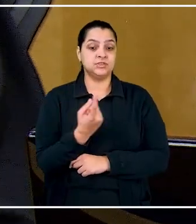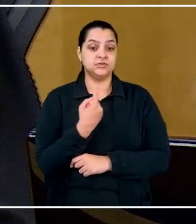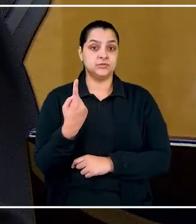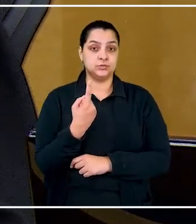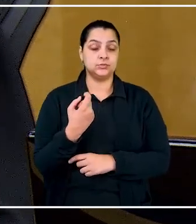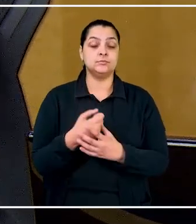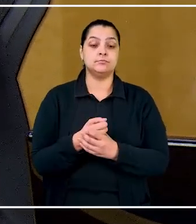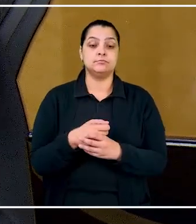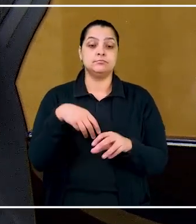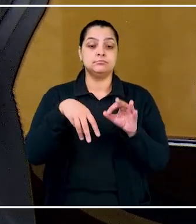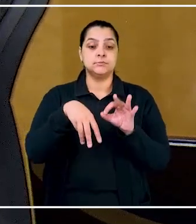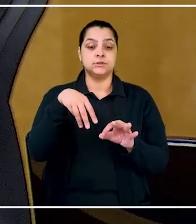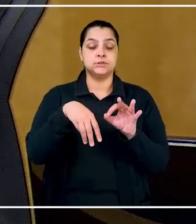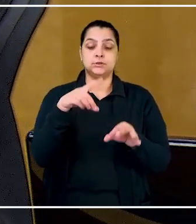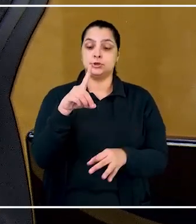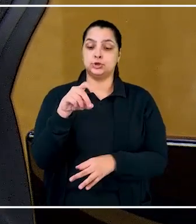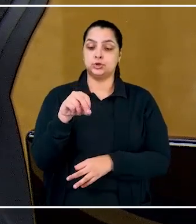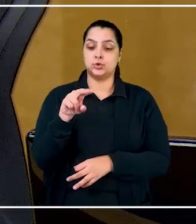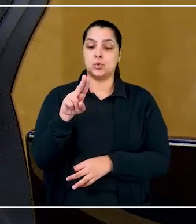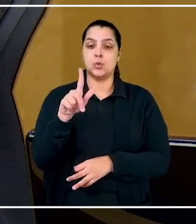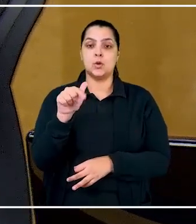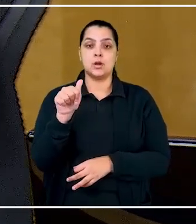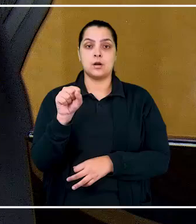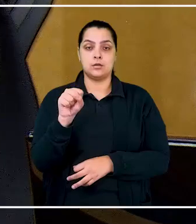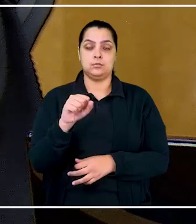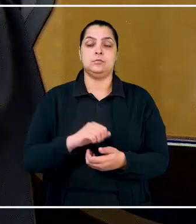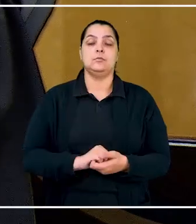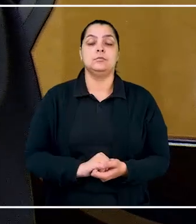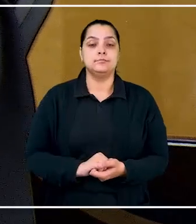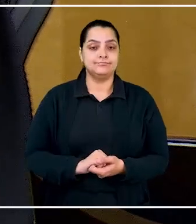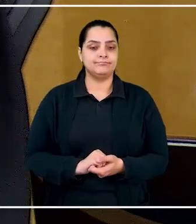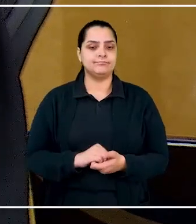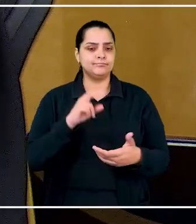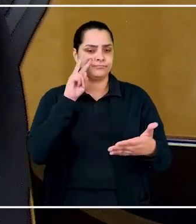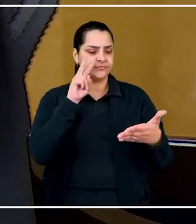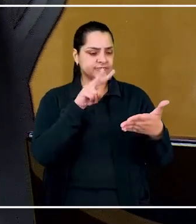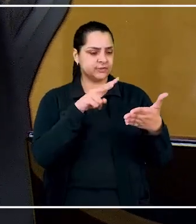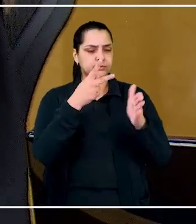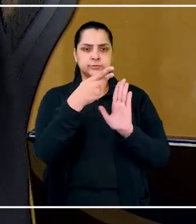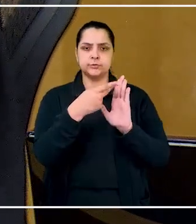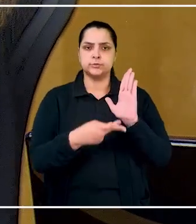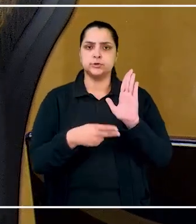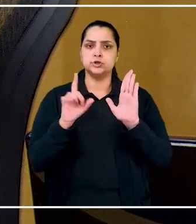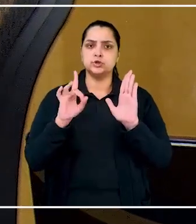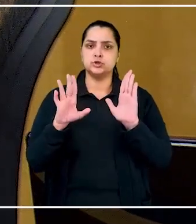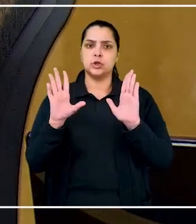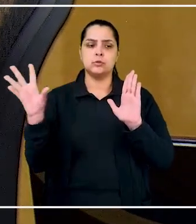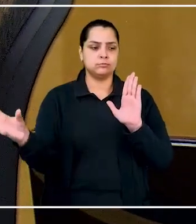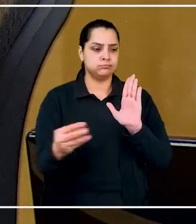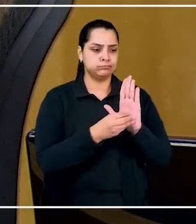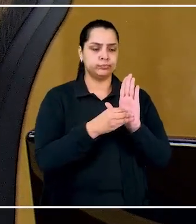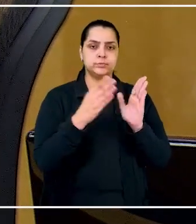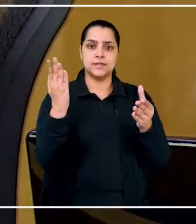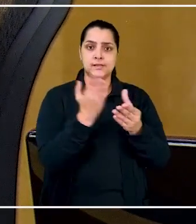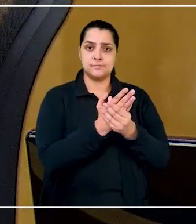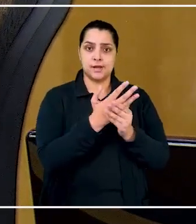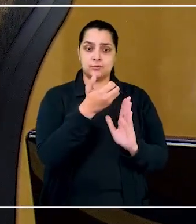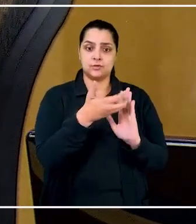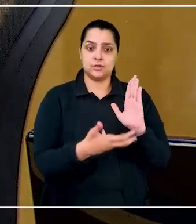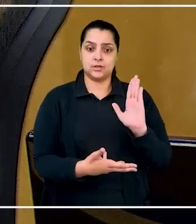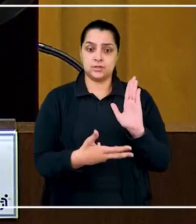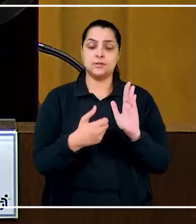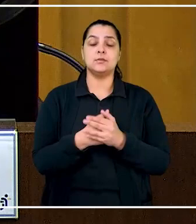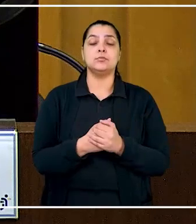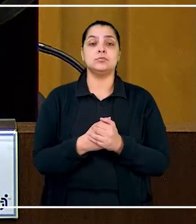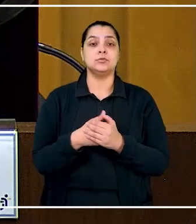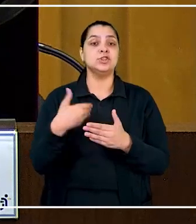individuais foi o ministro Douglas Alencar. Ele observou que a procuração só foi anexada aos embargos de